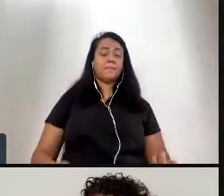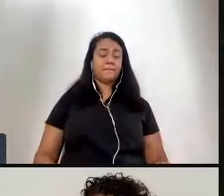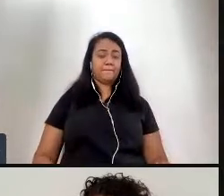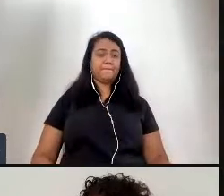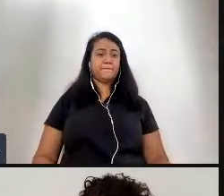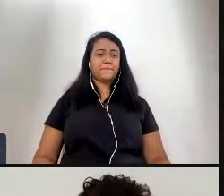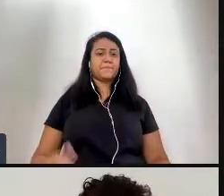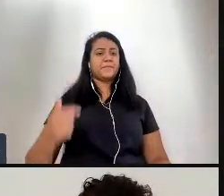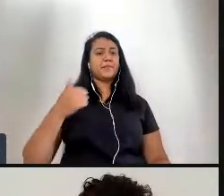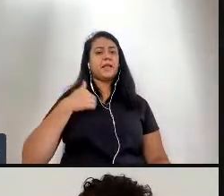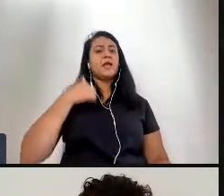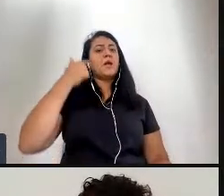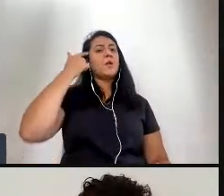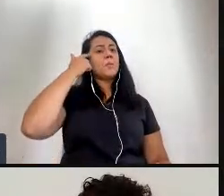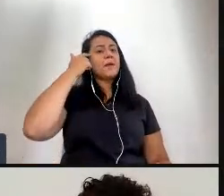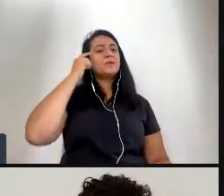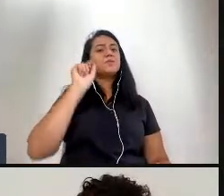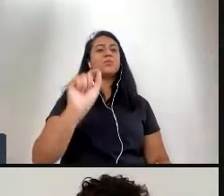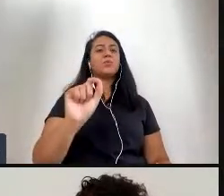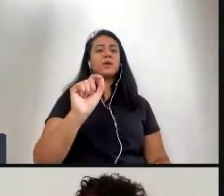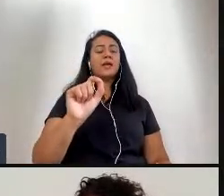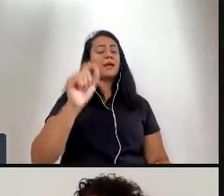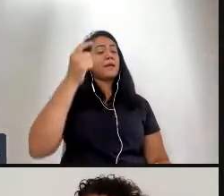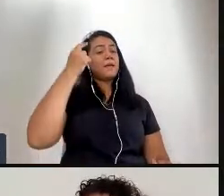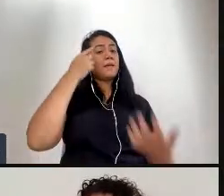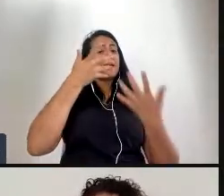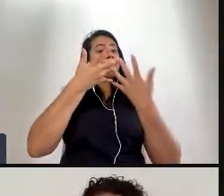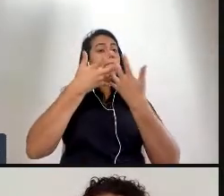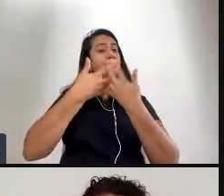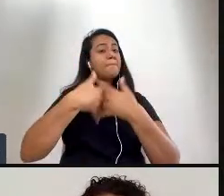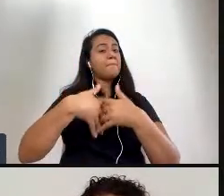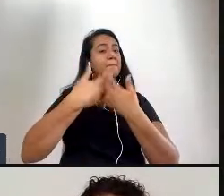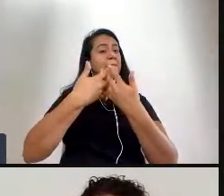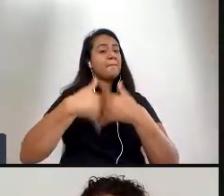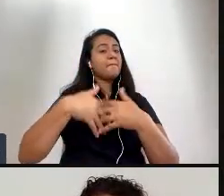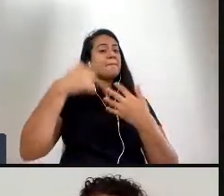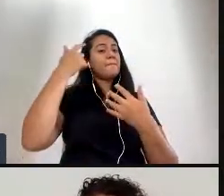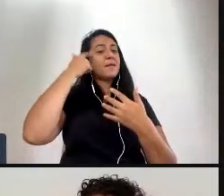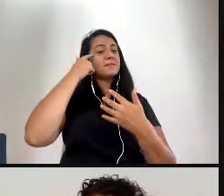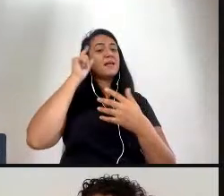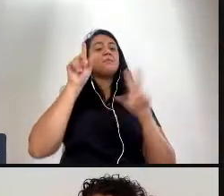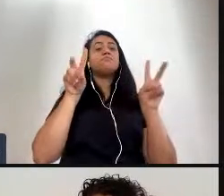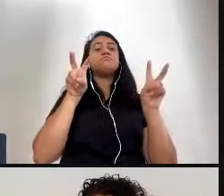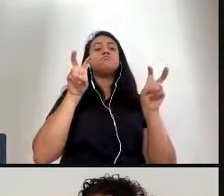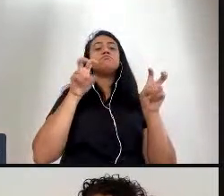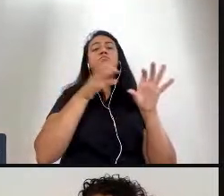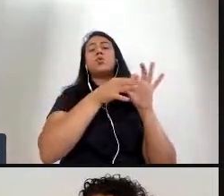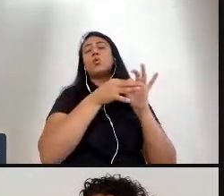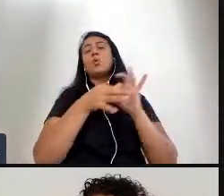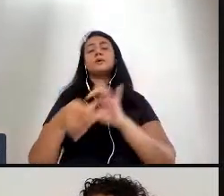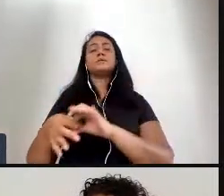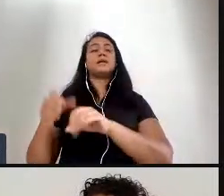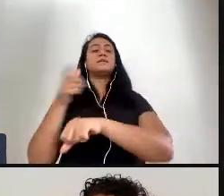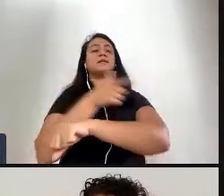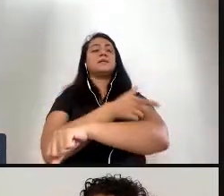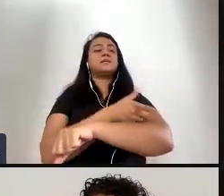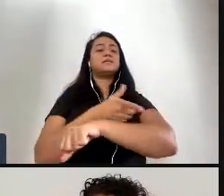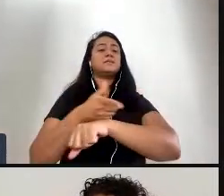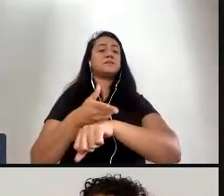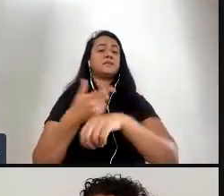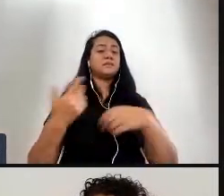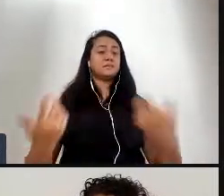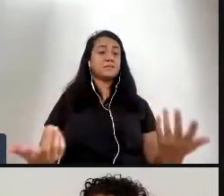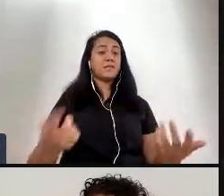o seguinte é pensar nessa questão educacional o que seria porque a imagem é até uma